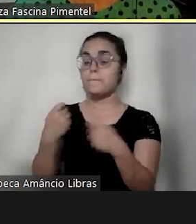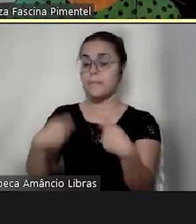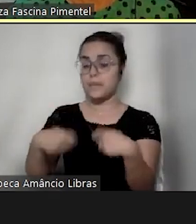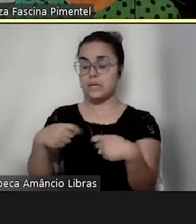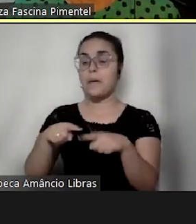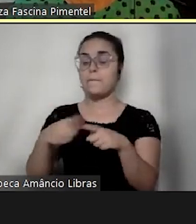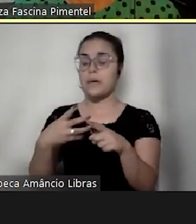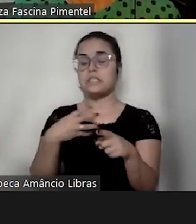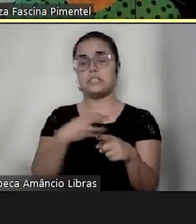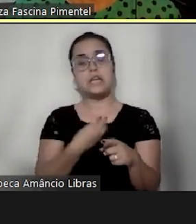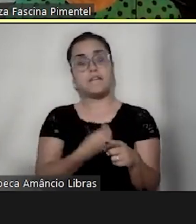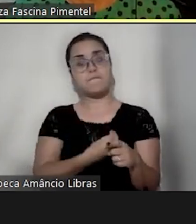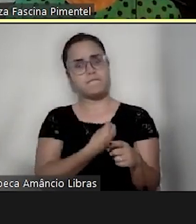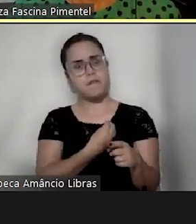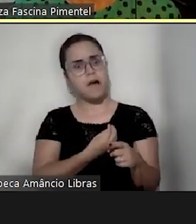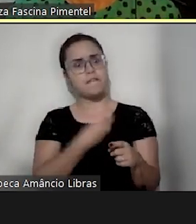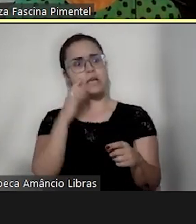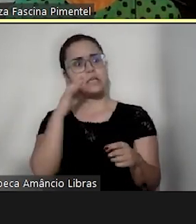reais.